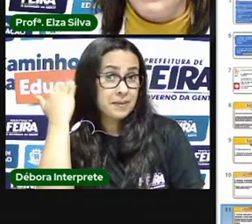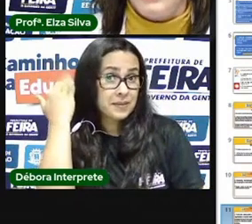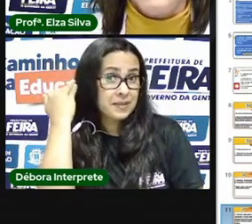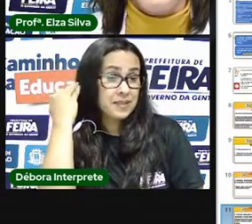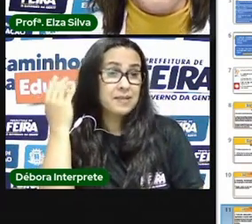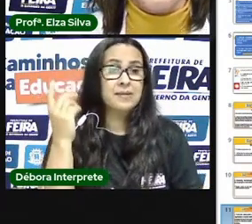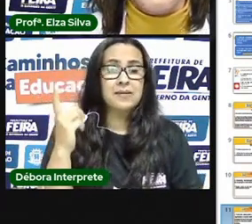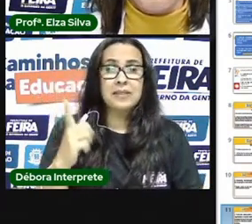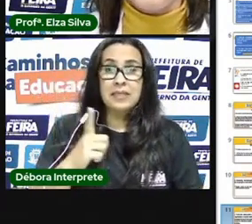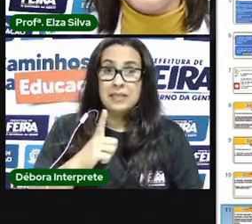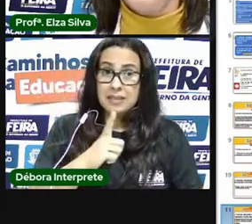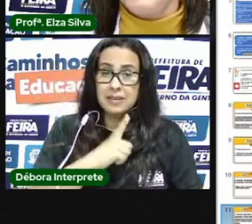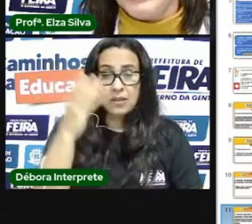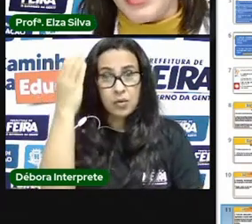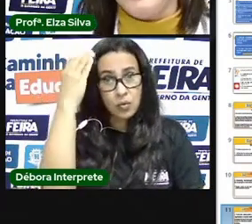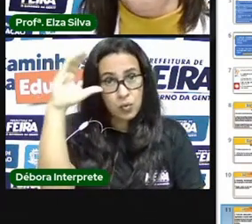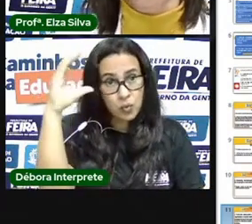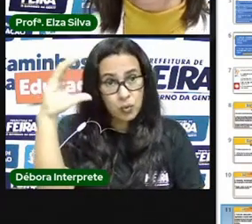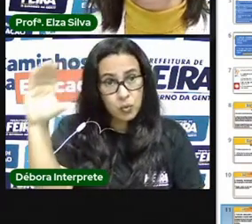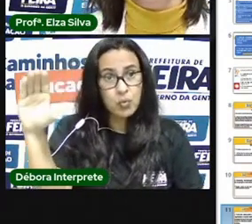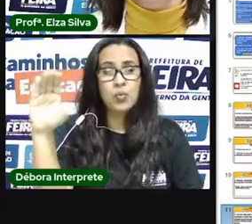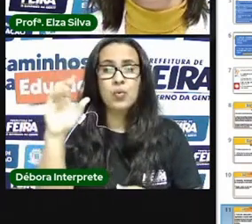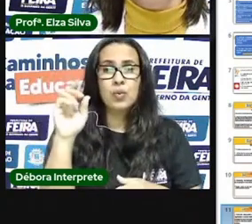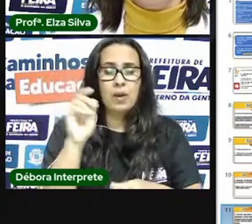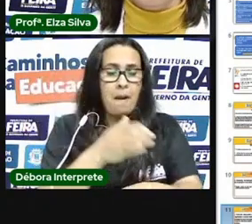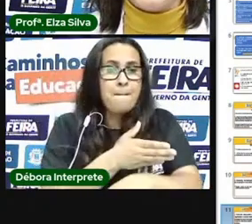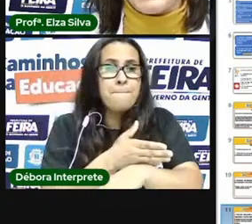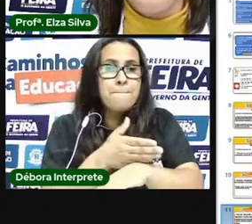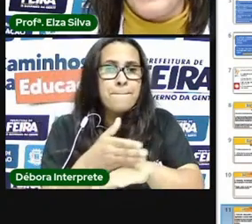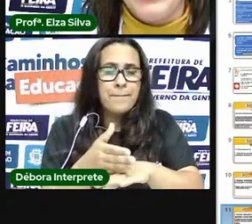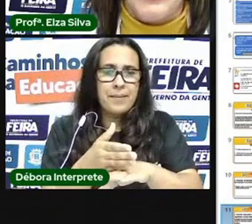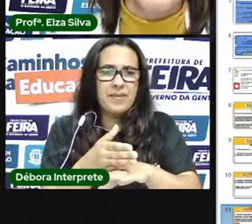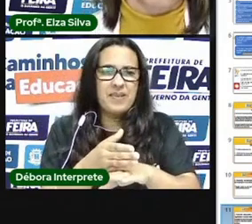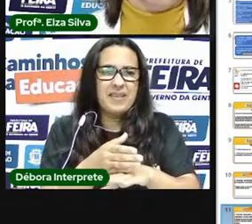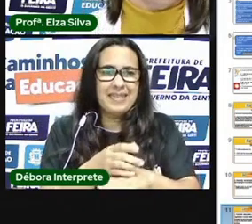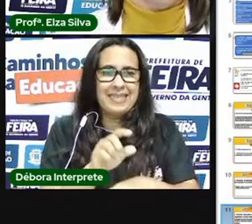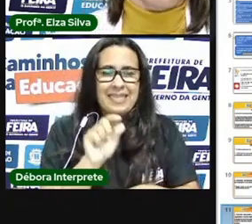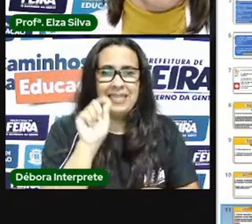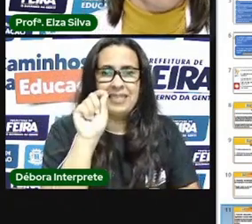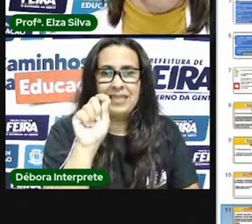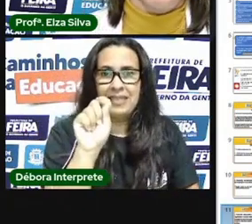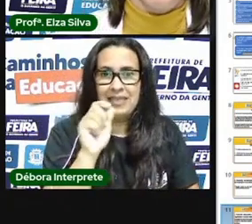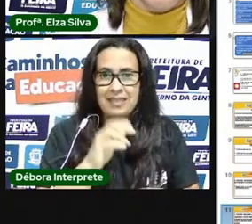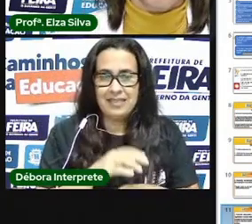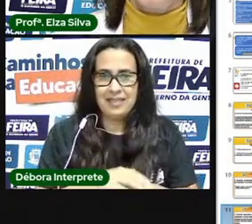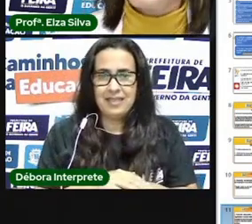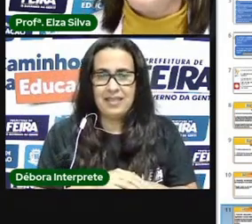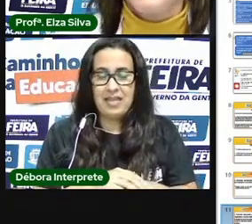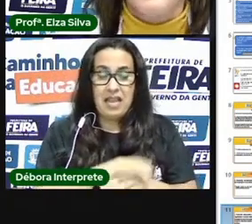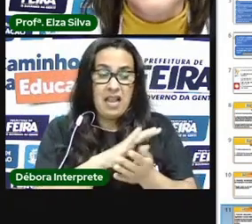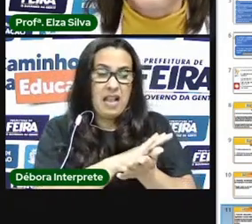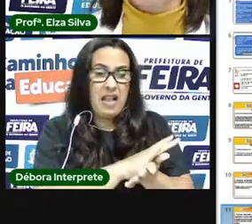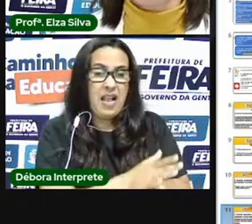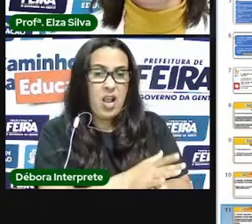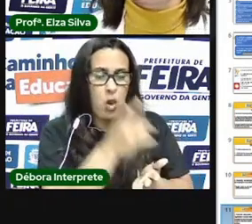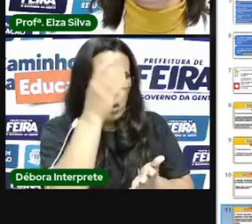que queria predominar que queria apagar as outras culturas e nós não